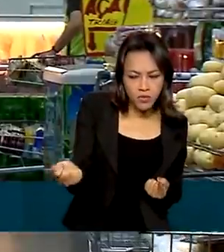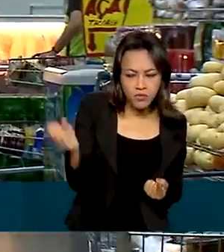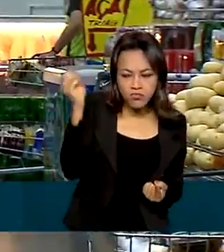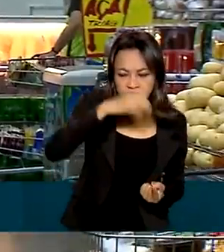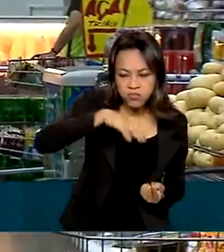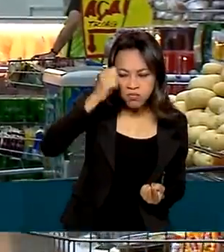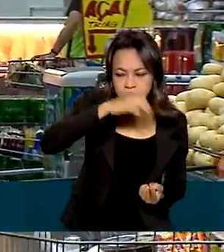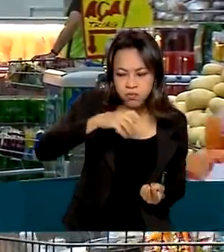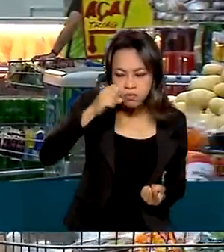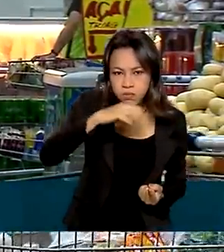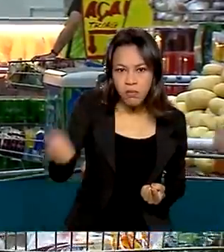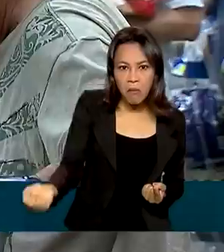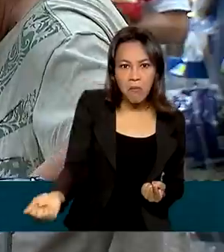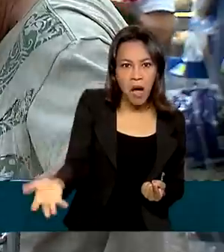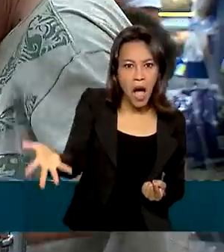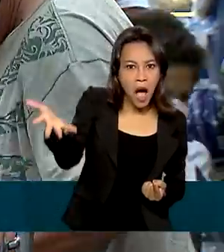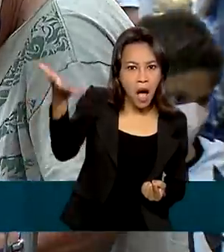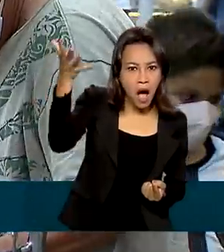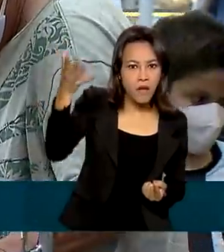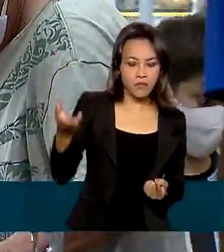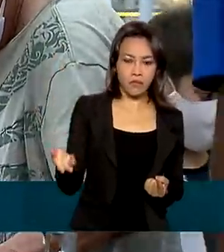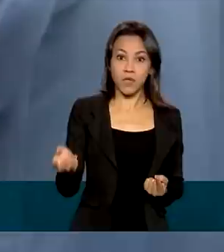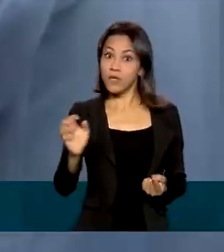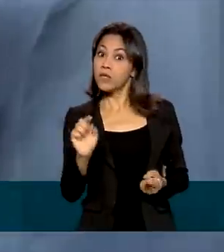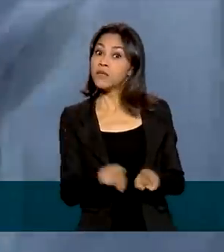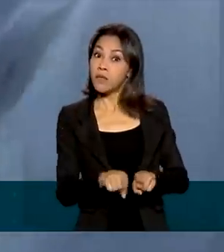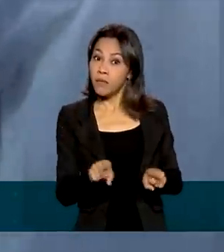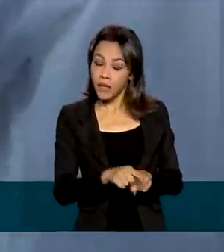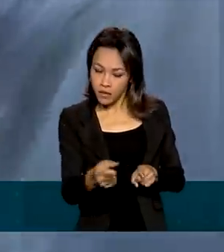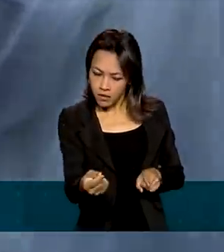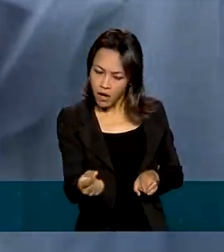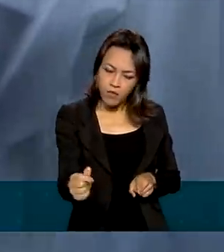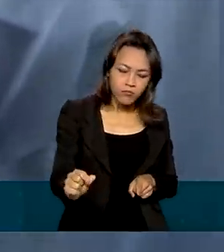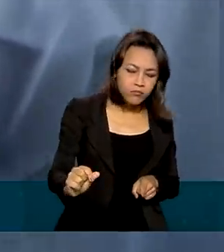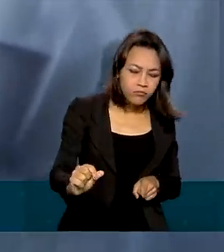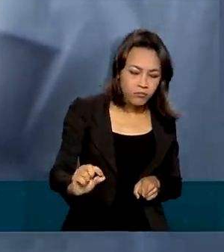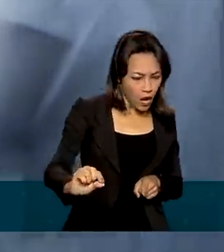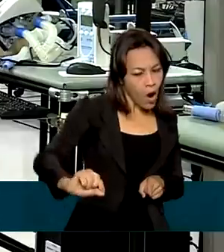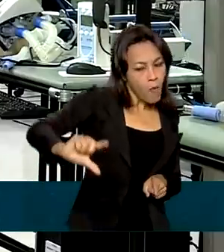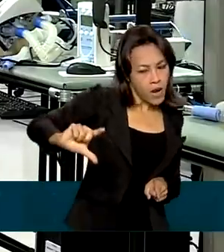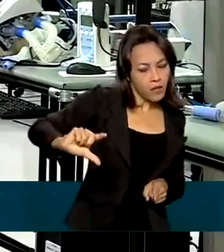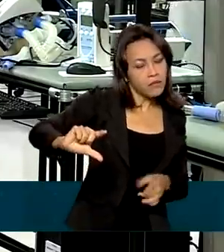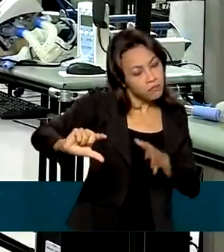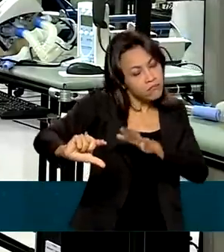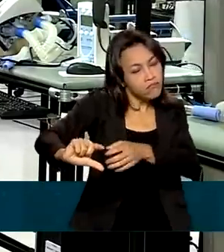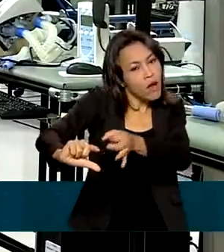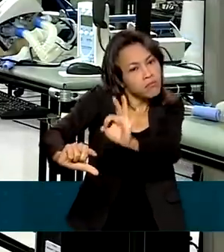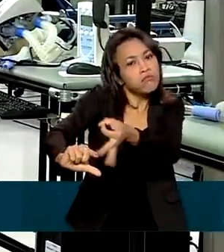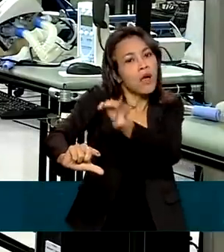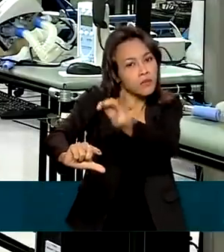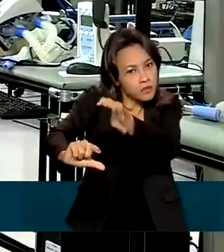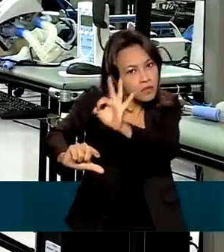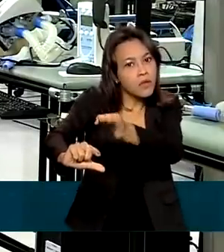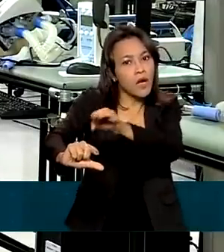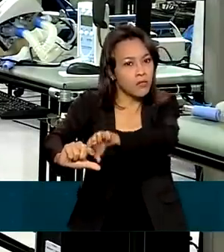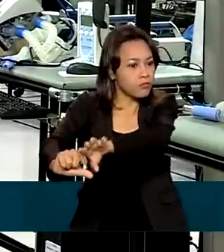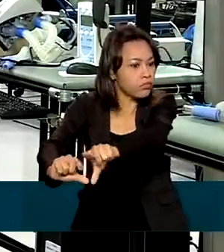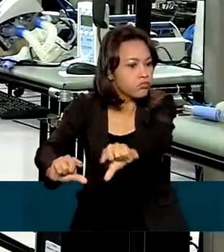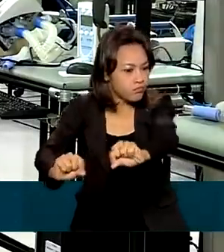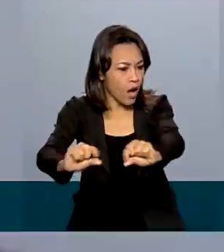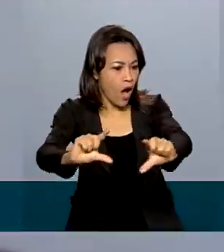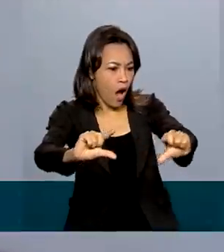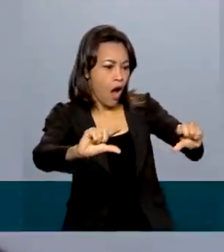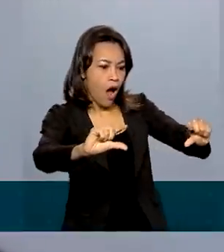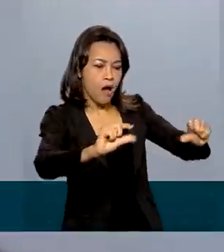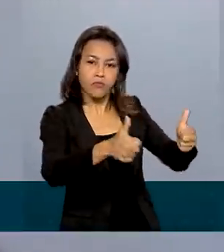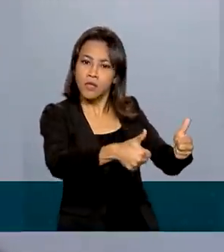violam o equilíbrio e a boa-fé nas relações de consumo e os aumentos justificados por reajustes em toda a cadeia produtiva.